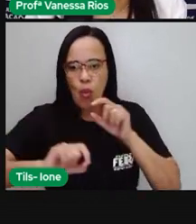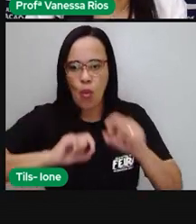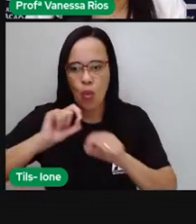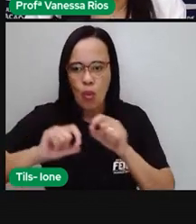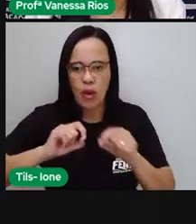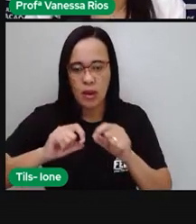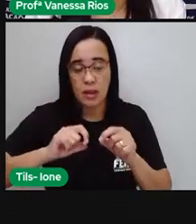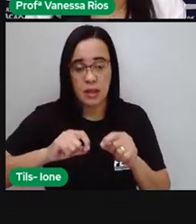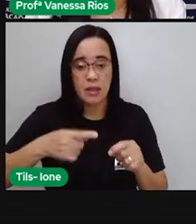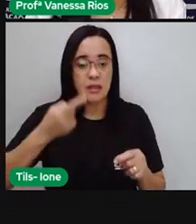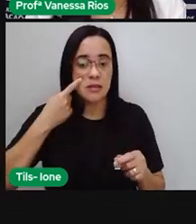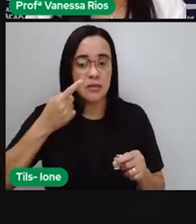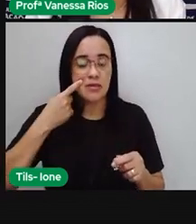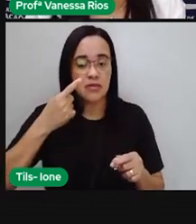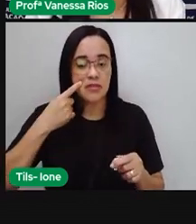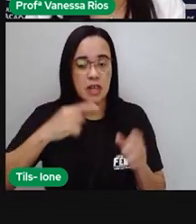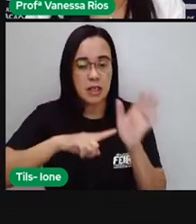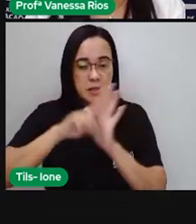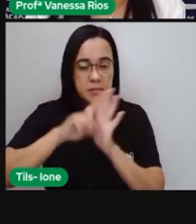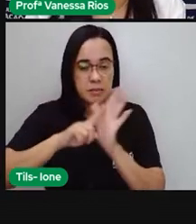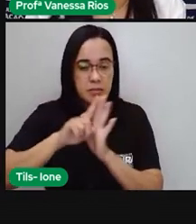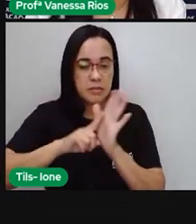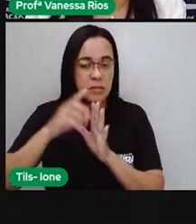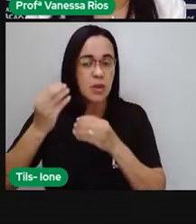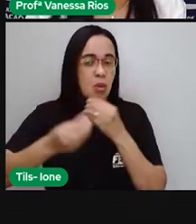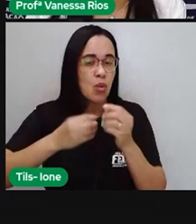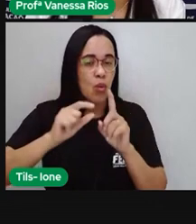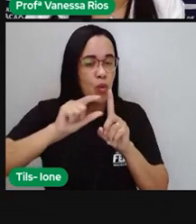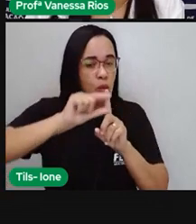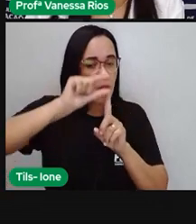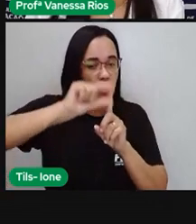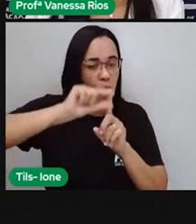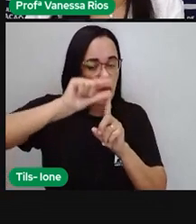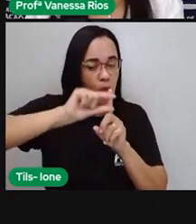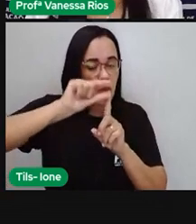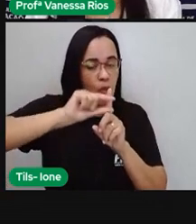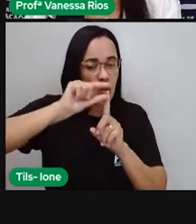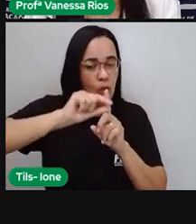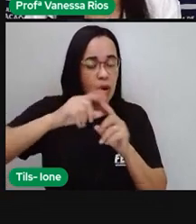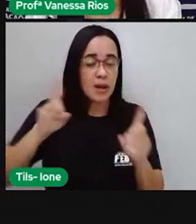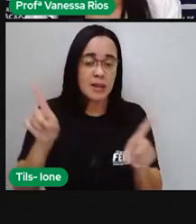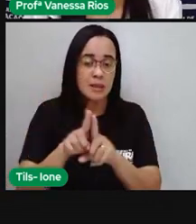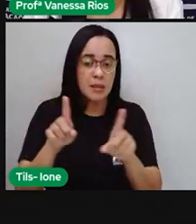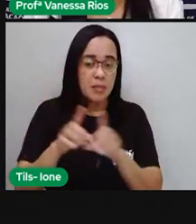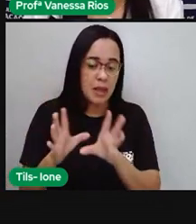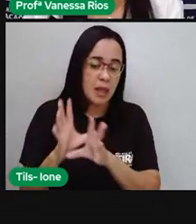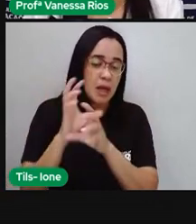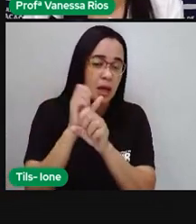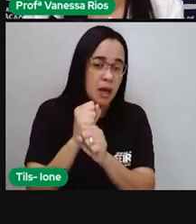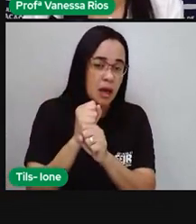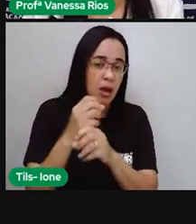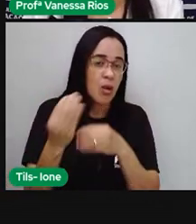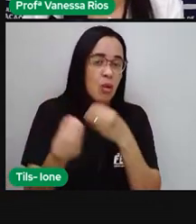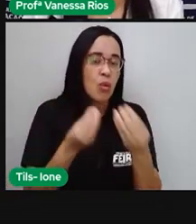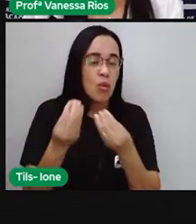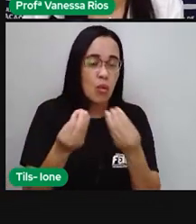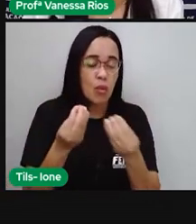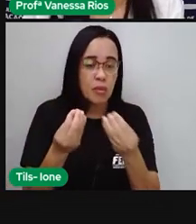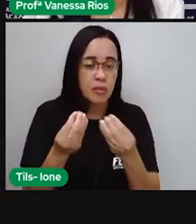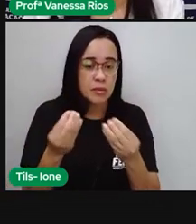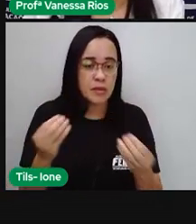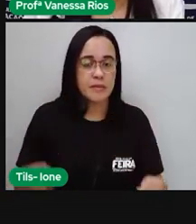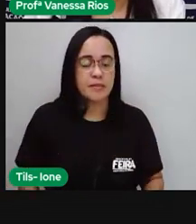temperatura e efetuar cálculos com números decinais? Pronto, vamos sim. Aí, a prova vai